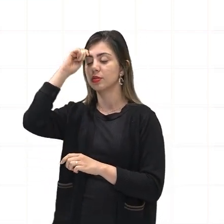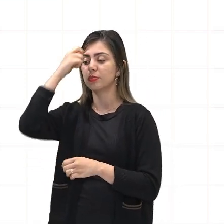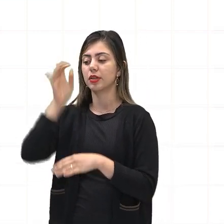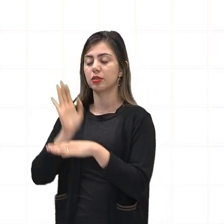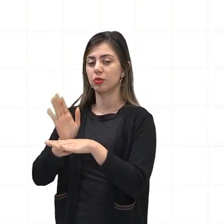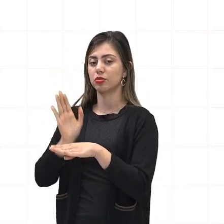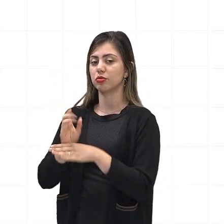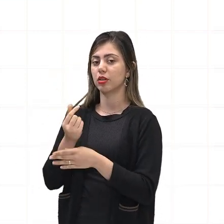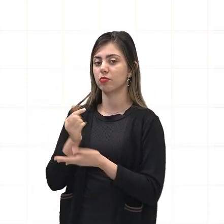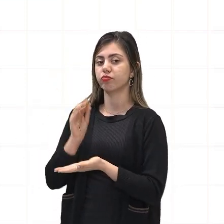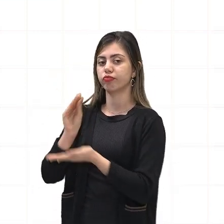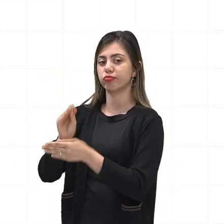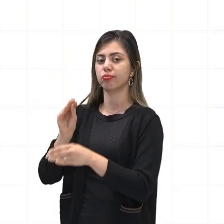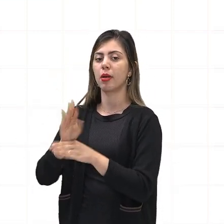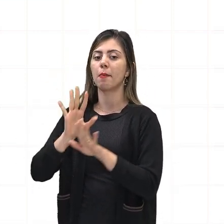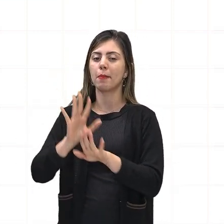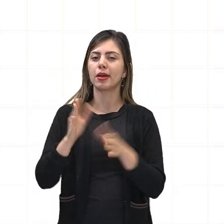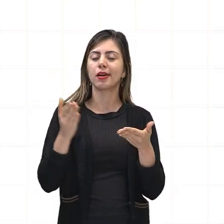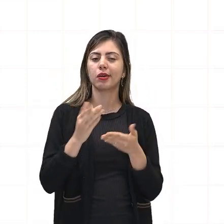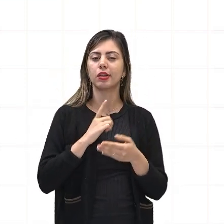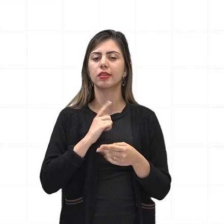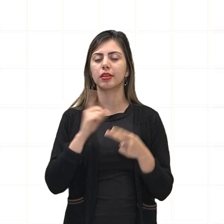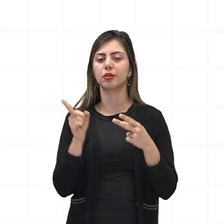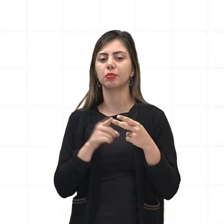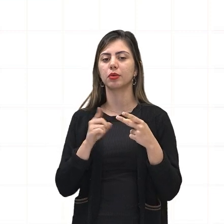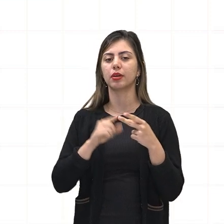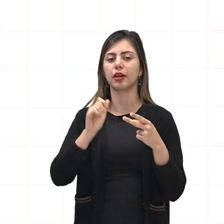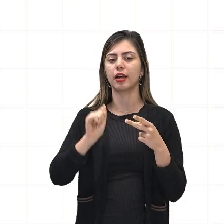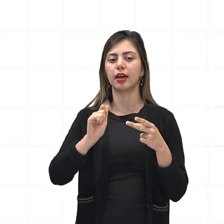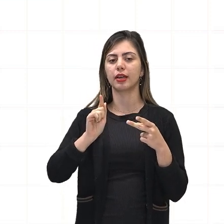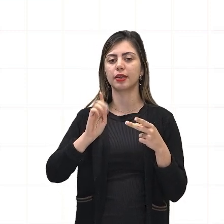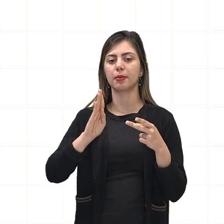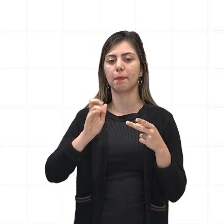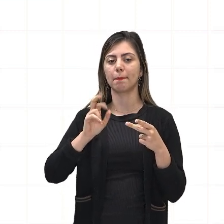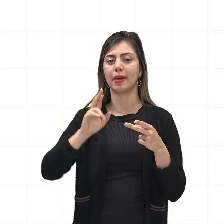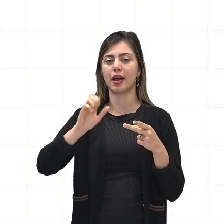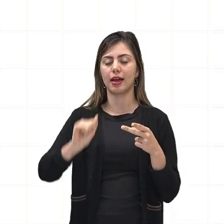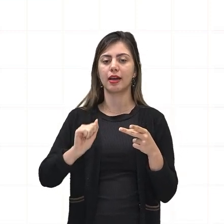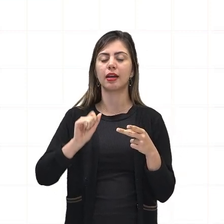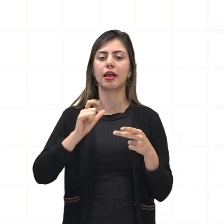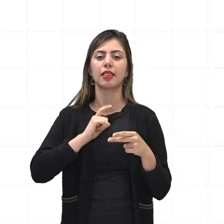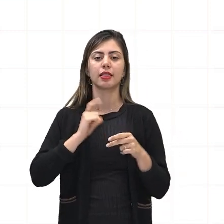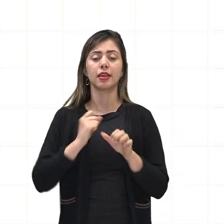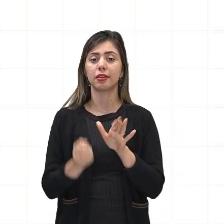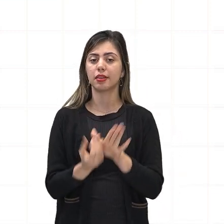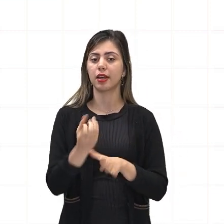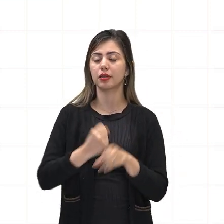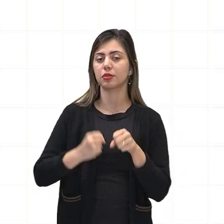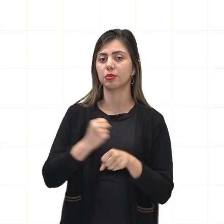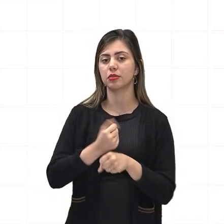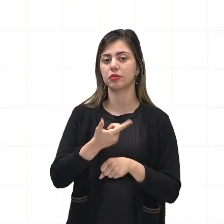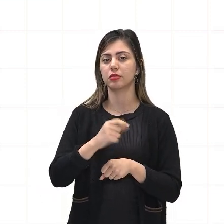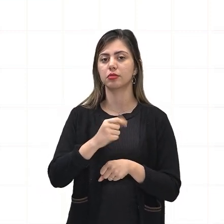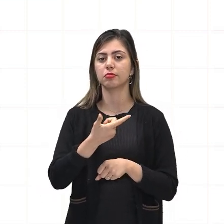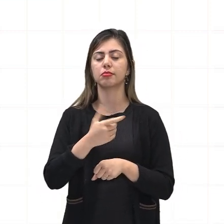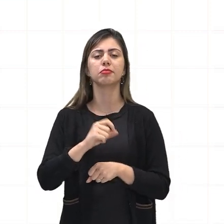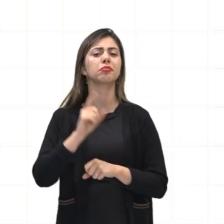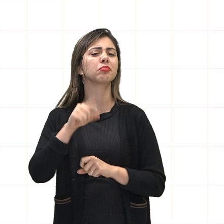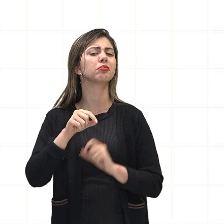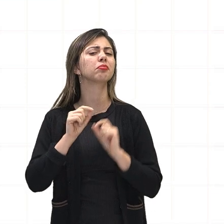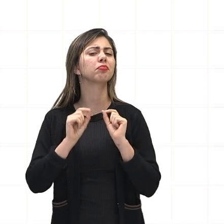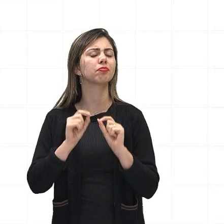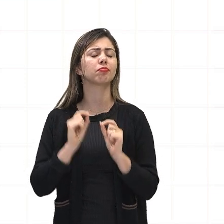Fundo Aguibara, que da língua iorubá quer dizer potência, criado em 2020, é um